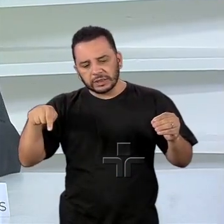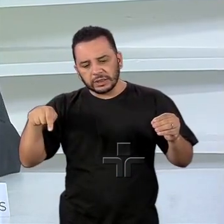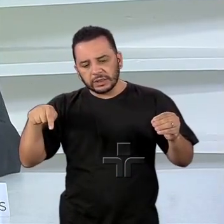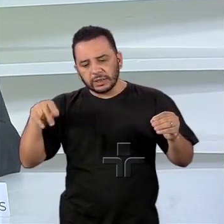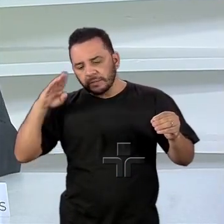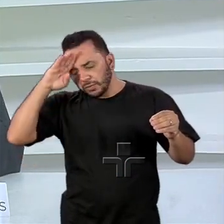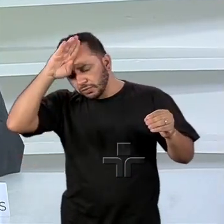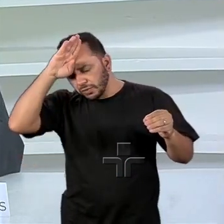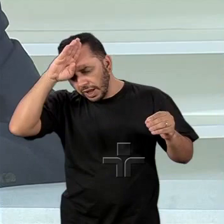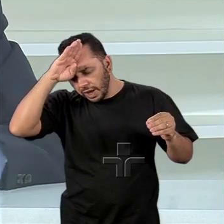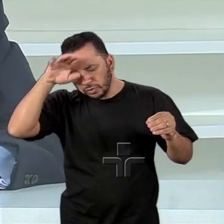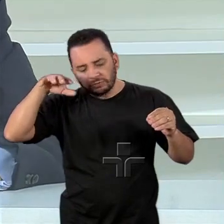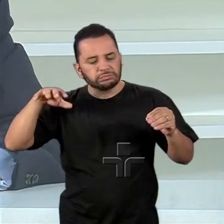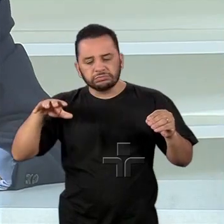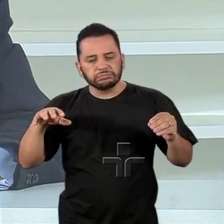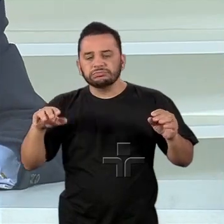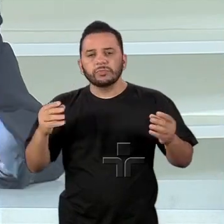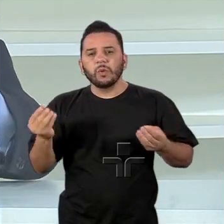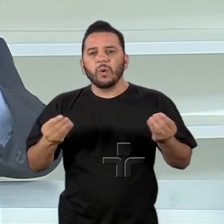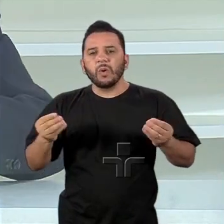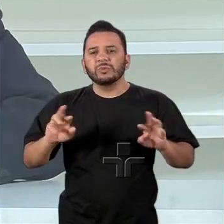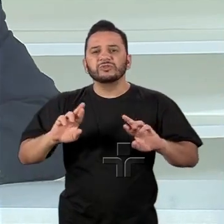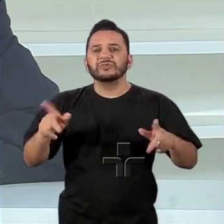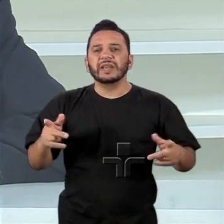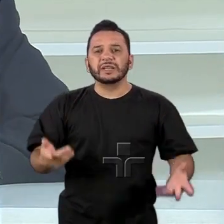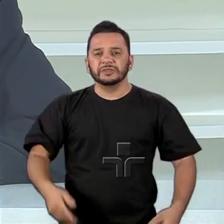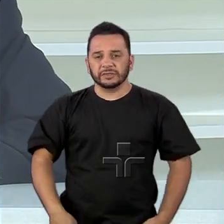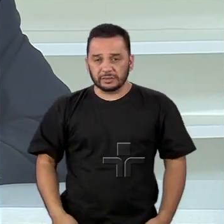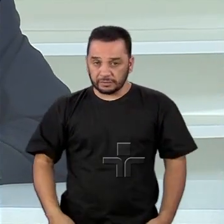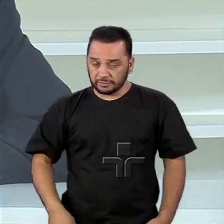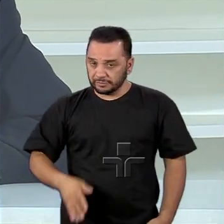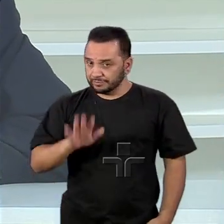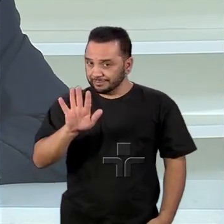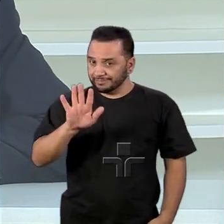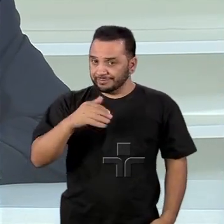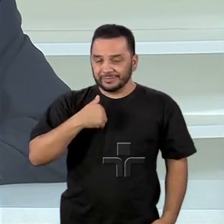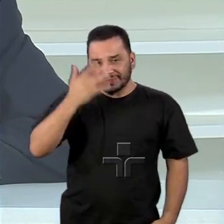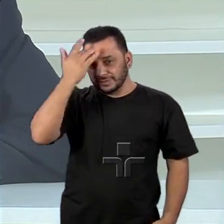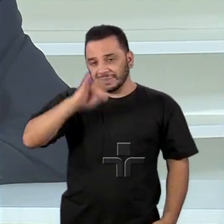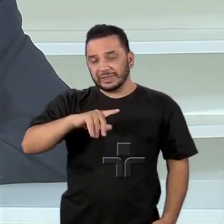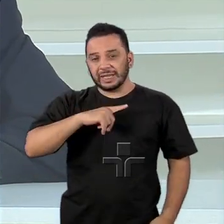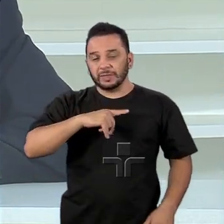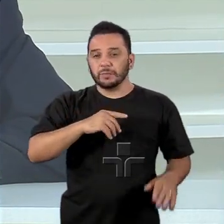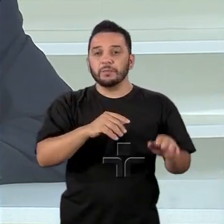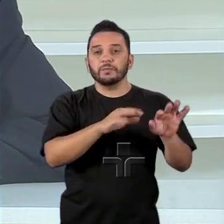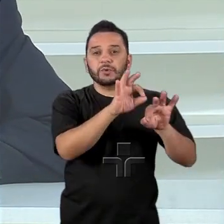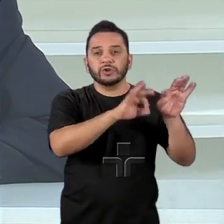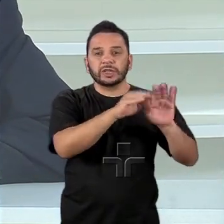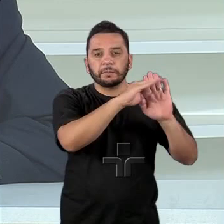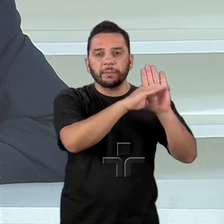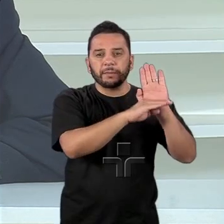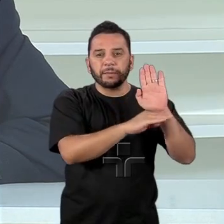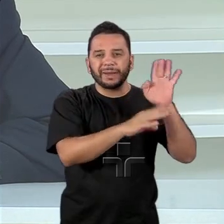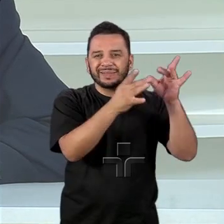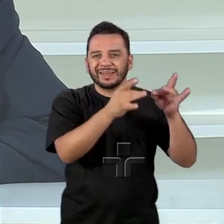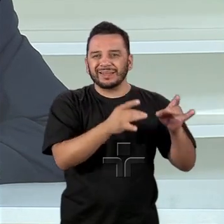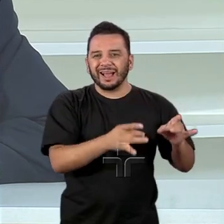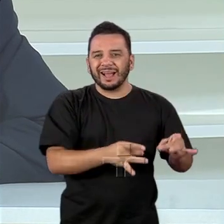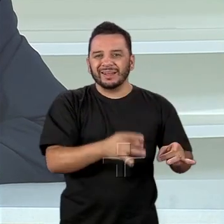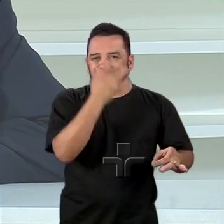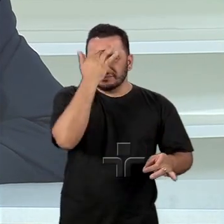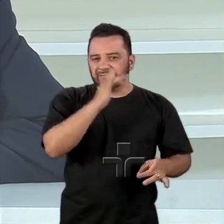Bolsonaro? Olha, a gente não sabe, como eu disse aqui, quais são os detalhes do programa. Uma diferença